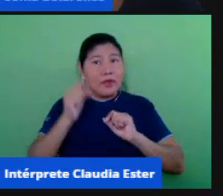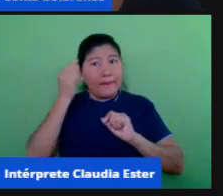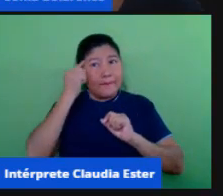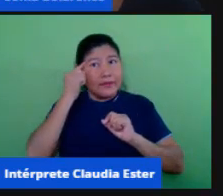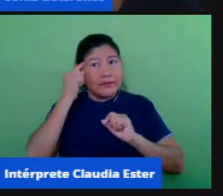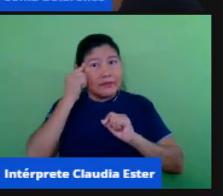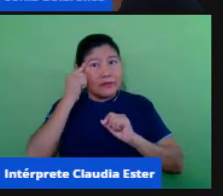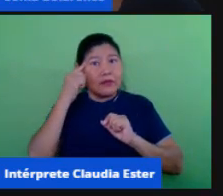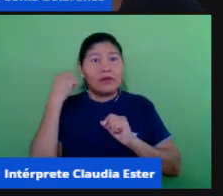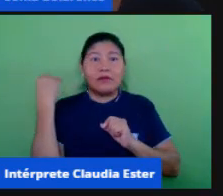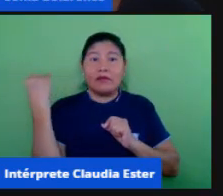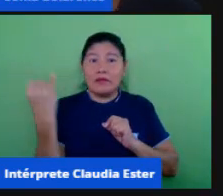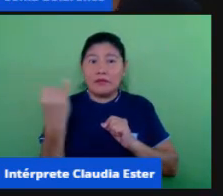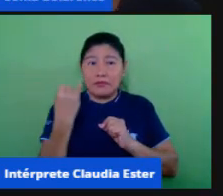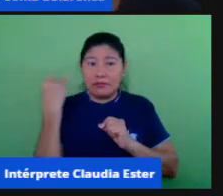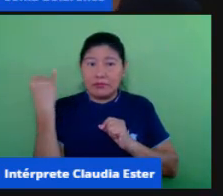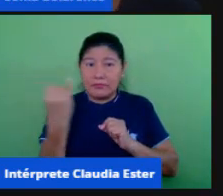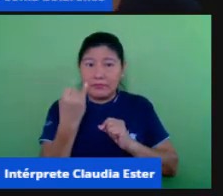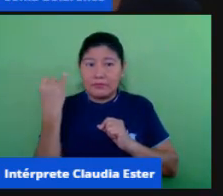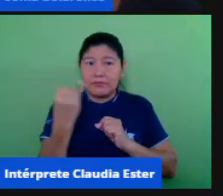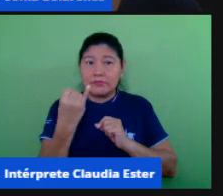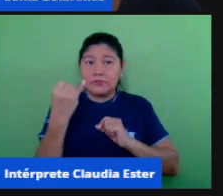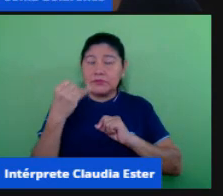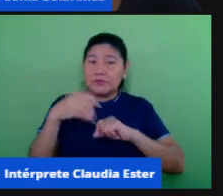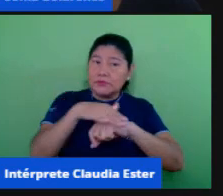todo nosso diálogo perpassa